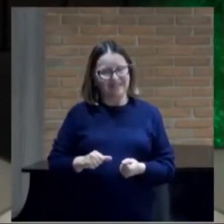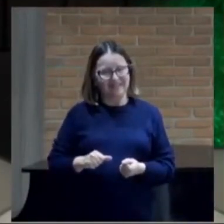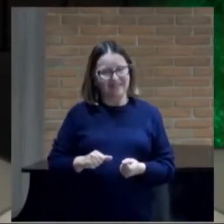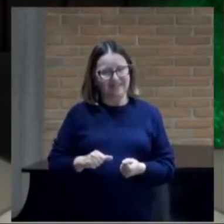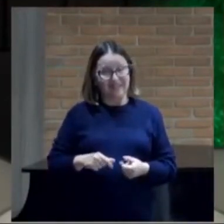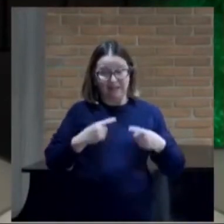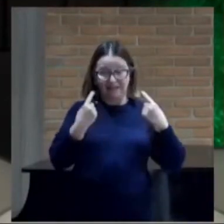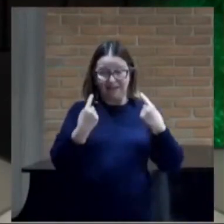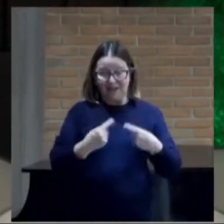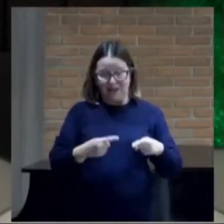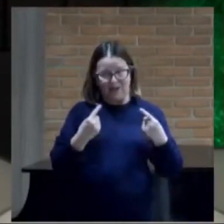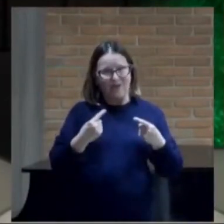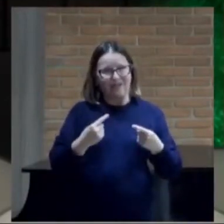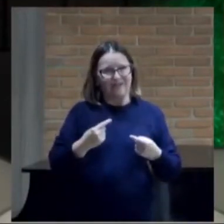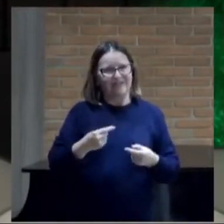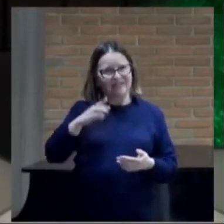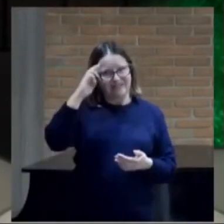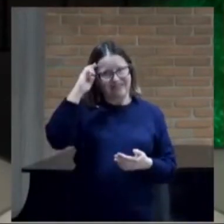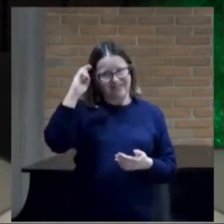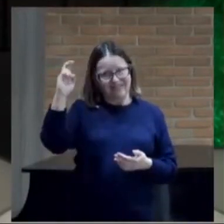ao Senhor.